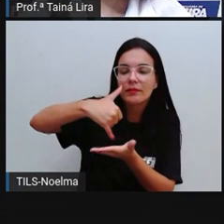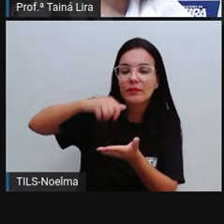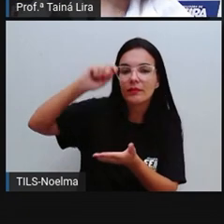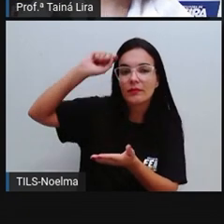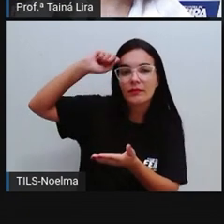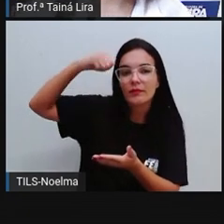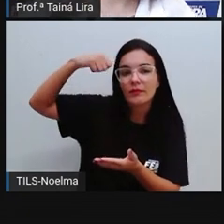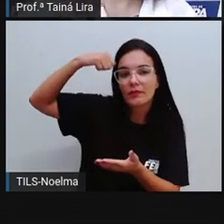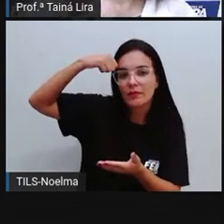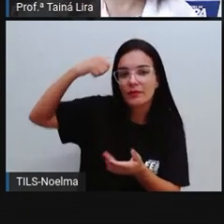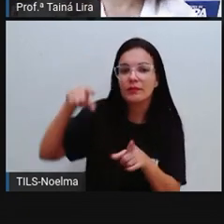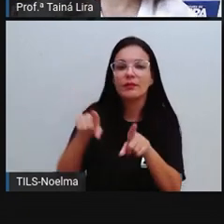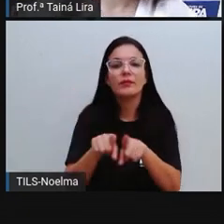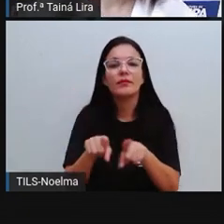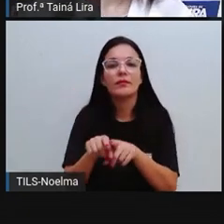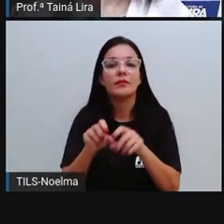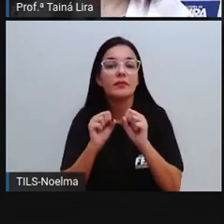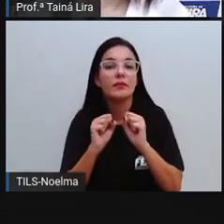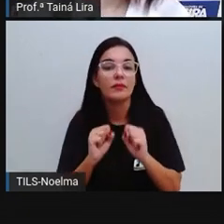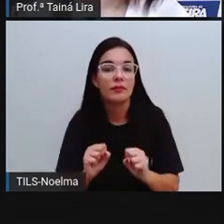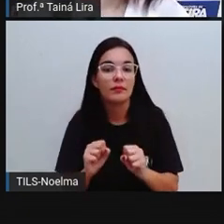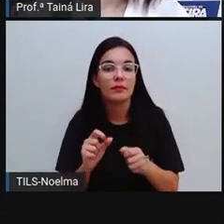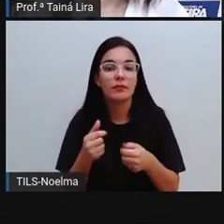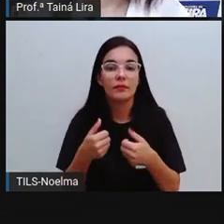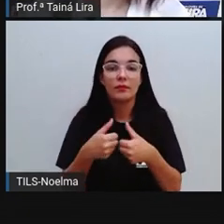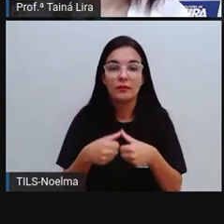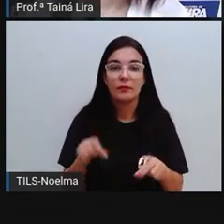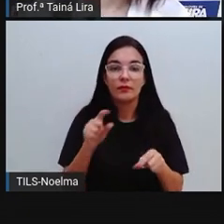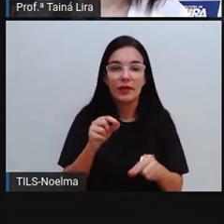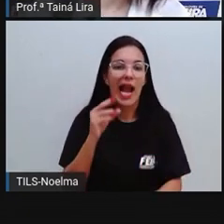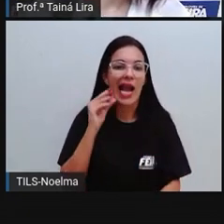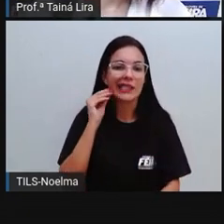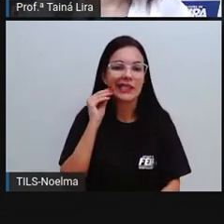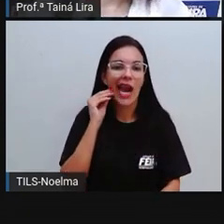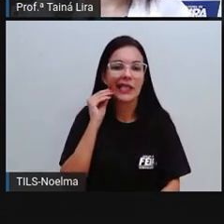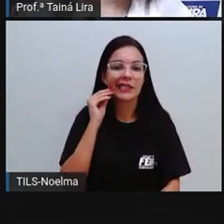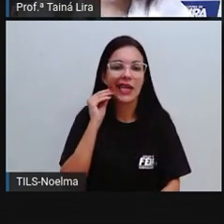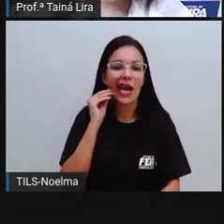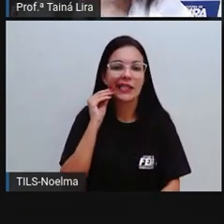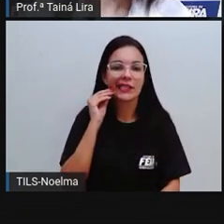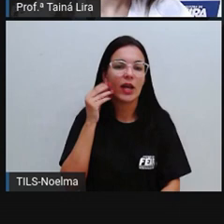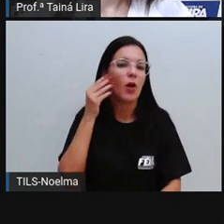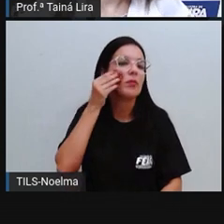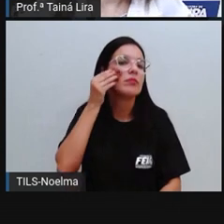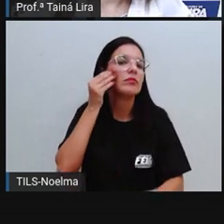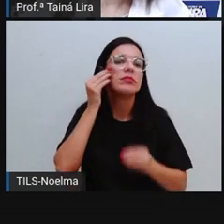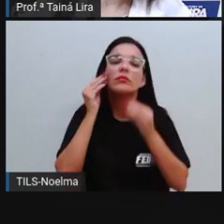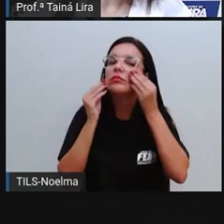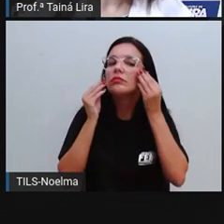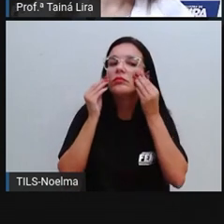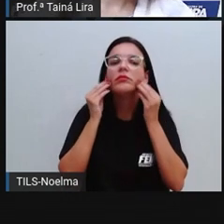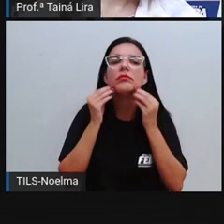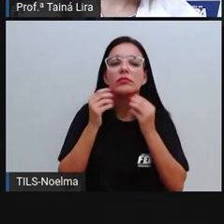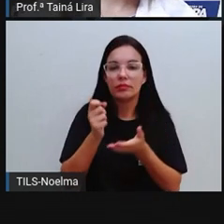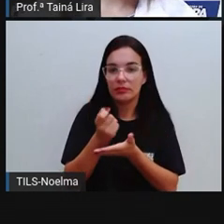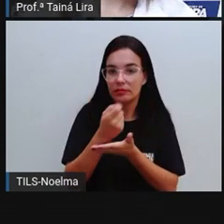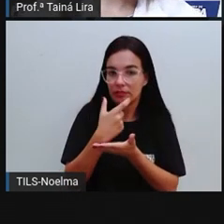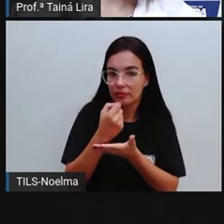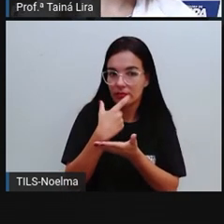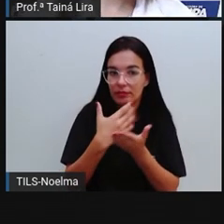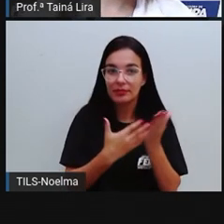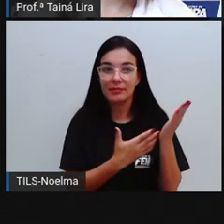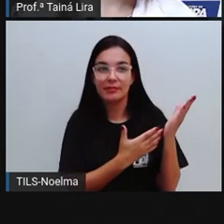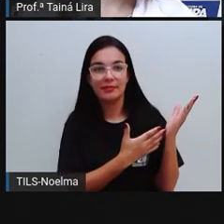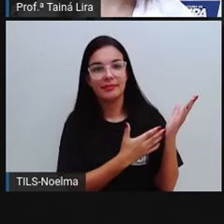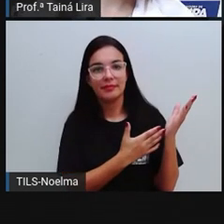combustível, ele pode virar, ó, chiclete, cosméticos, remédios, tá bom? Olha lá, Pró,